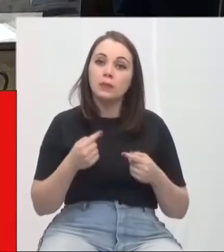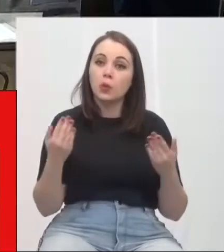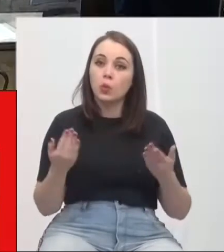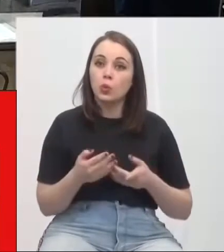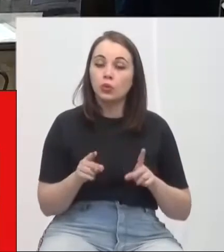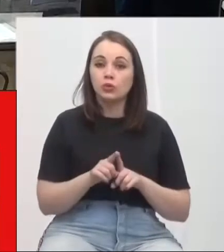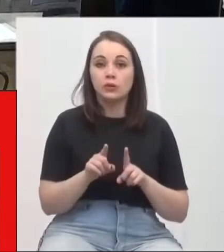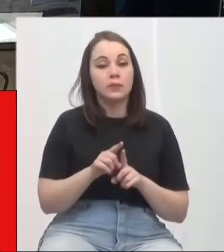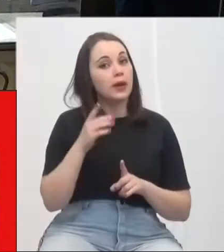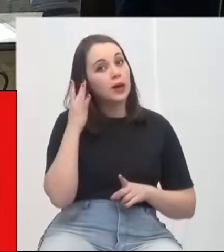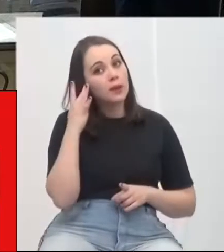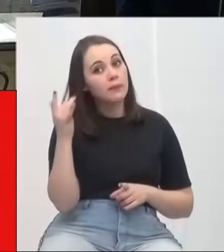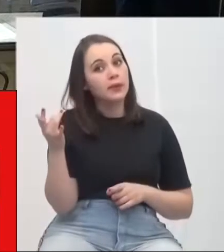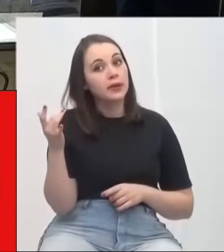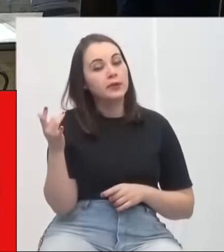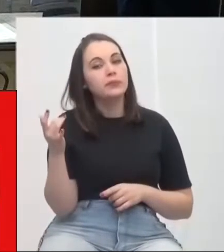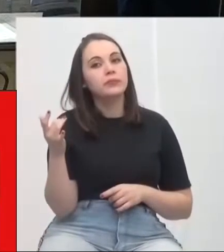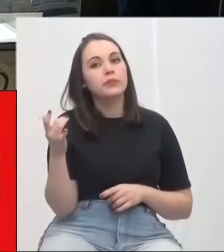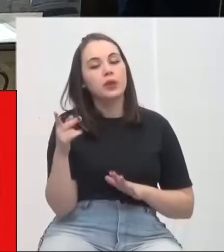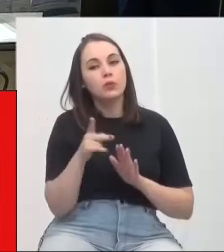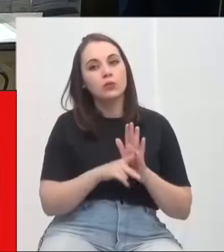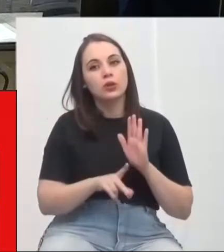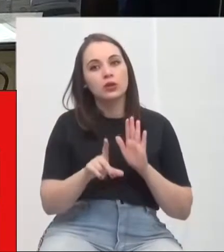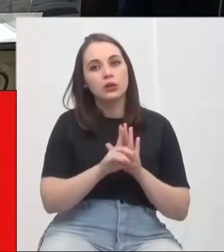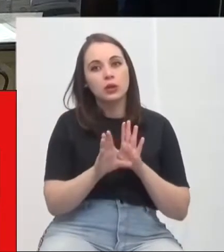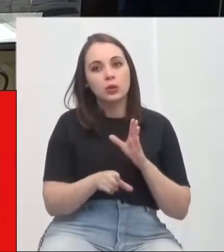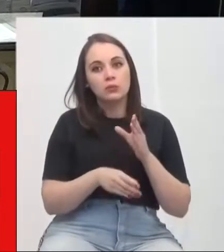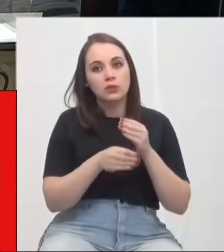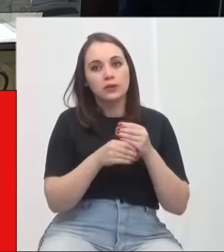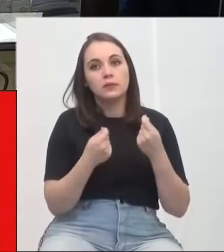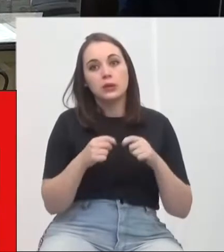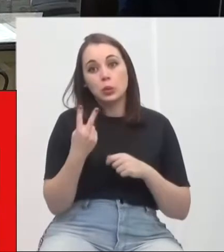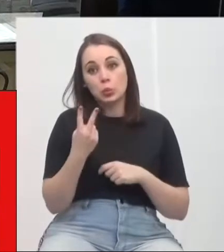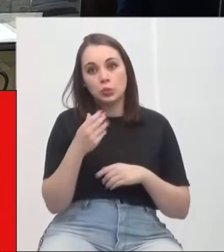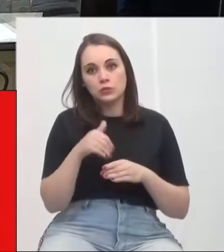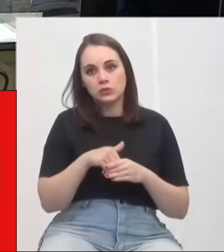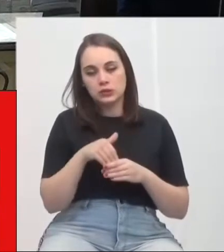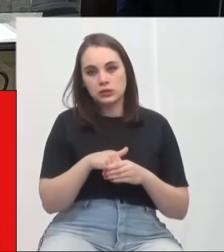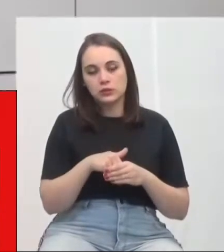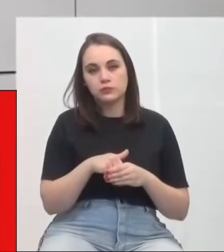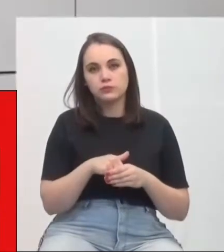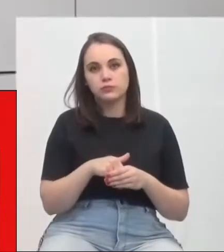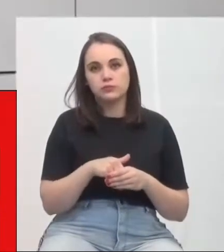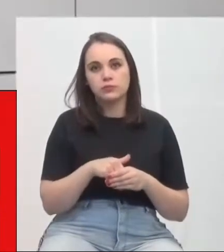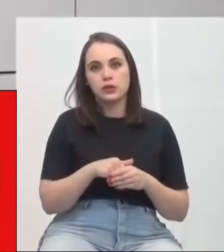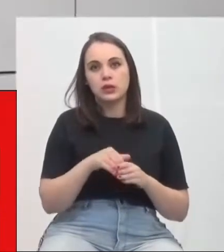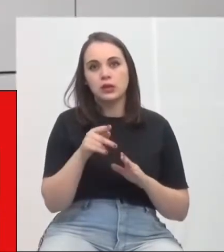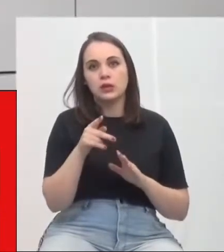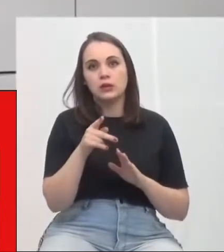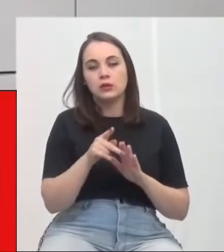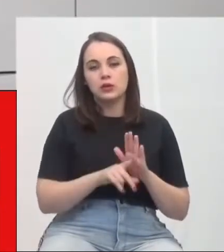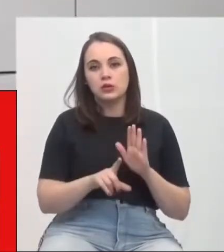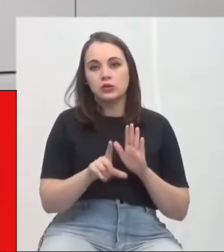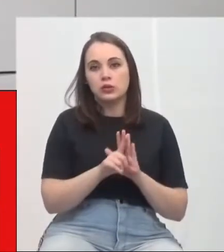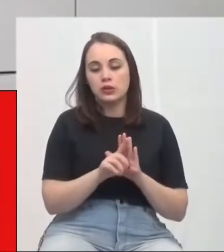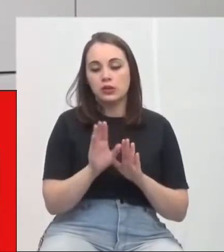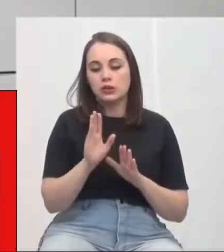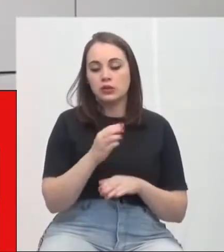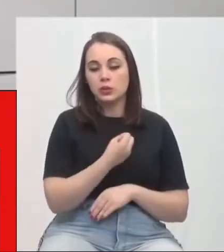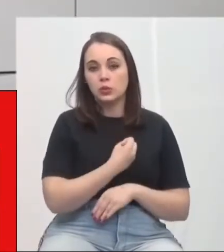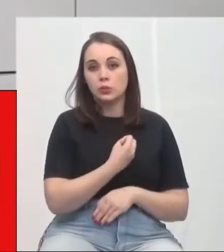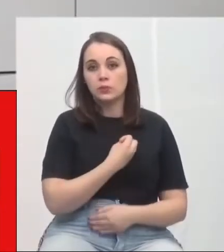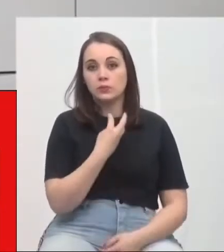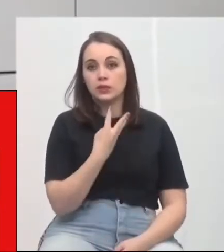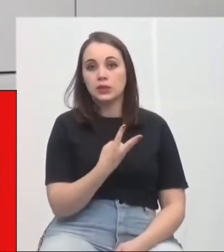amanhã, que é um PLC, então precisaria de duas votações. Do PLC, já aprovado em todas as comissões, o PLC 32,